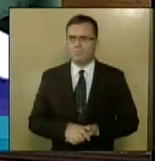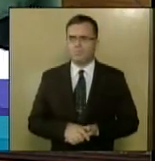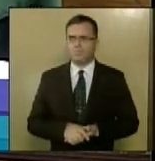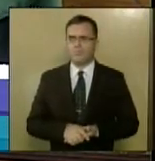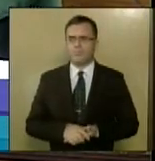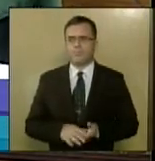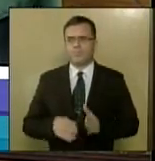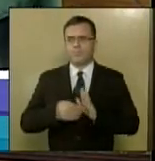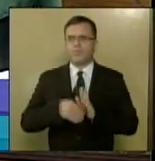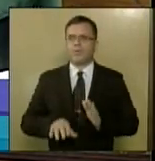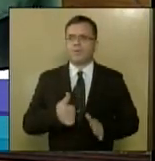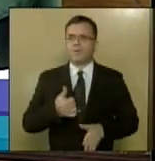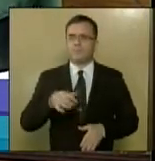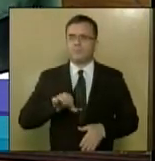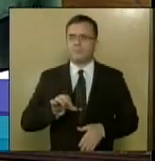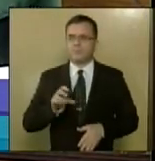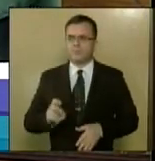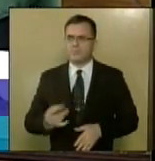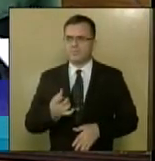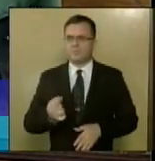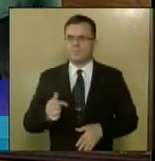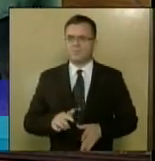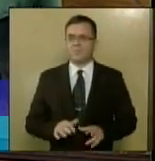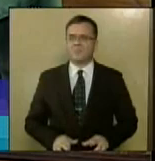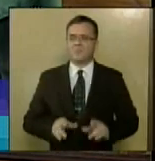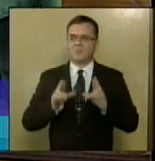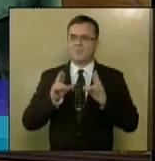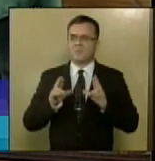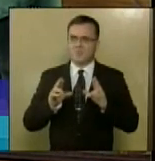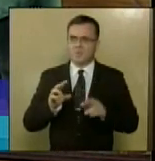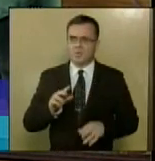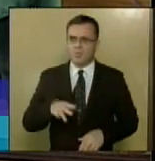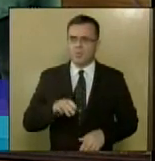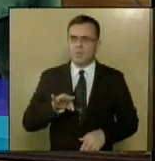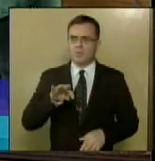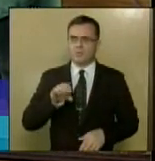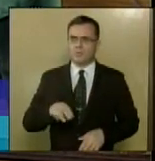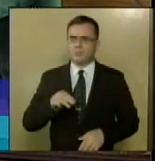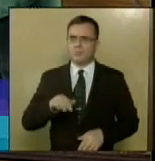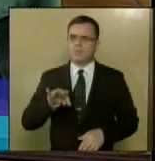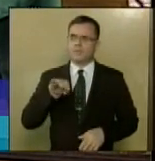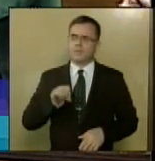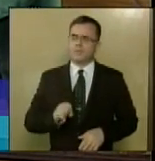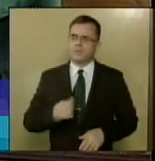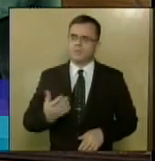Indicação de número 195, de autoria do deputado Maurício Matos. Excelentíssimo senhor governador.